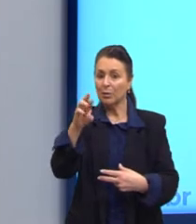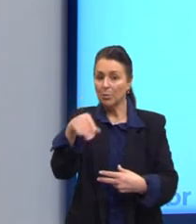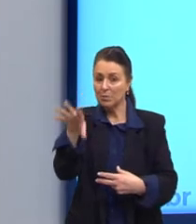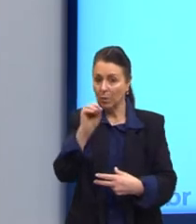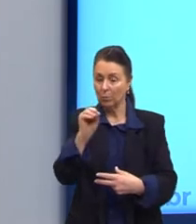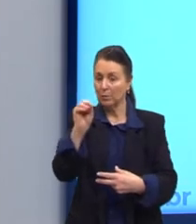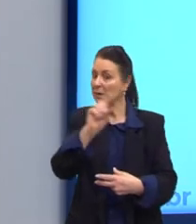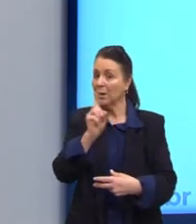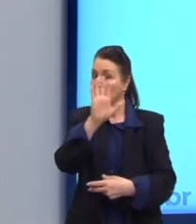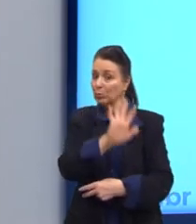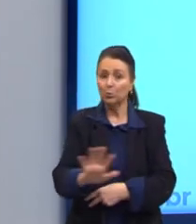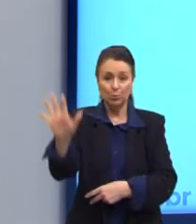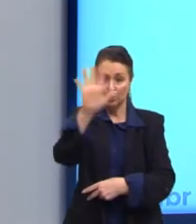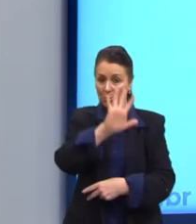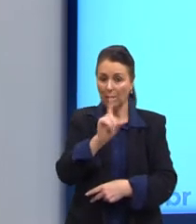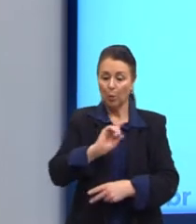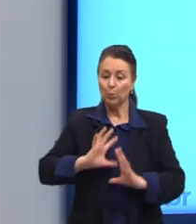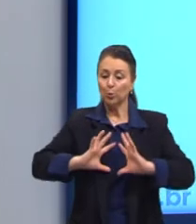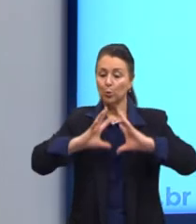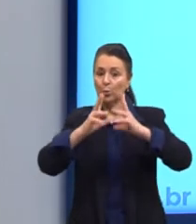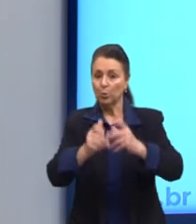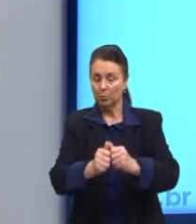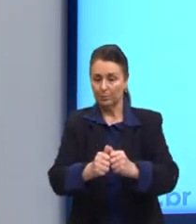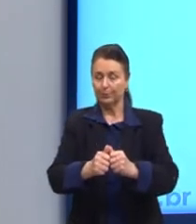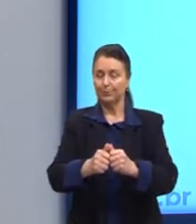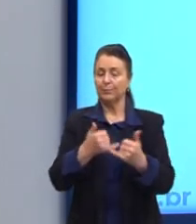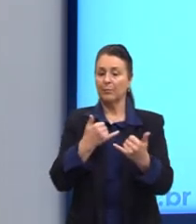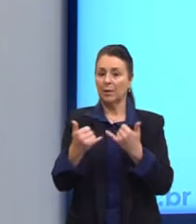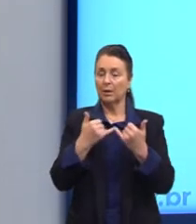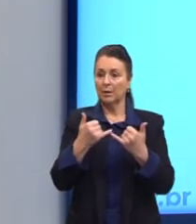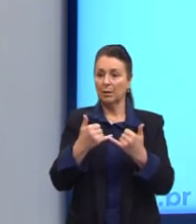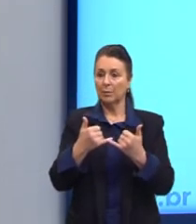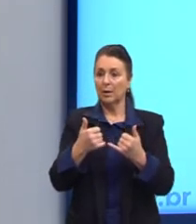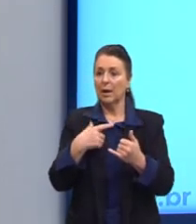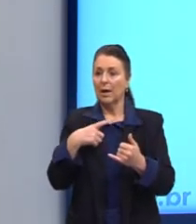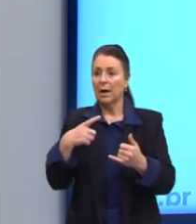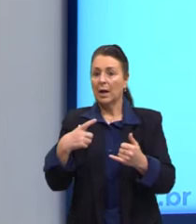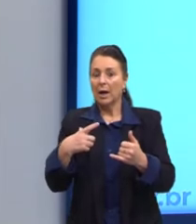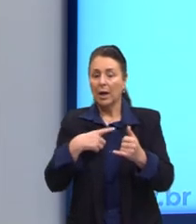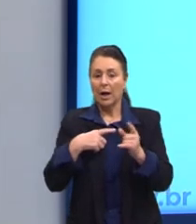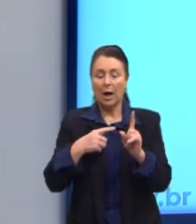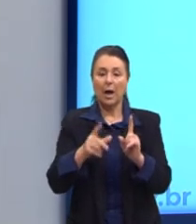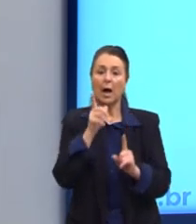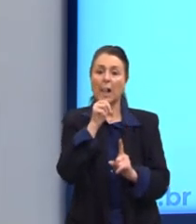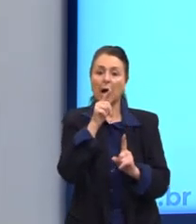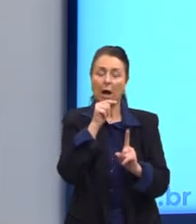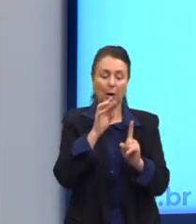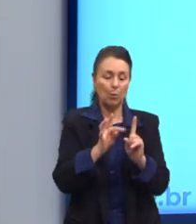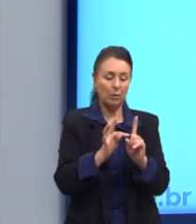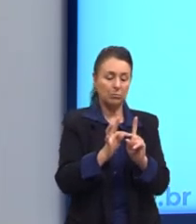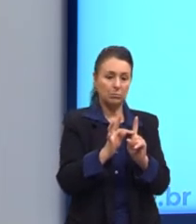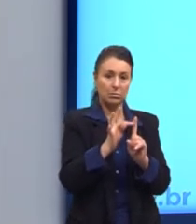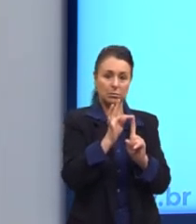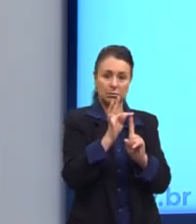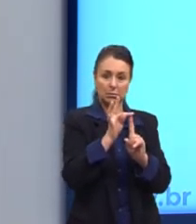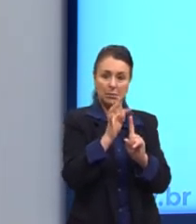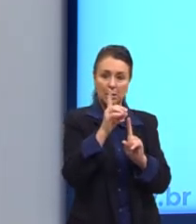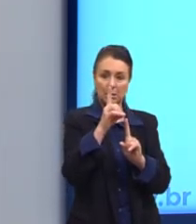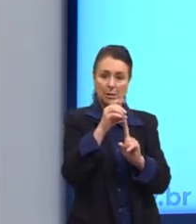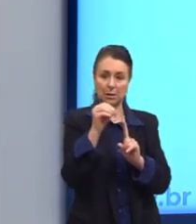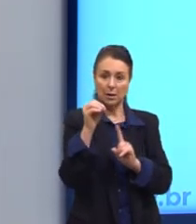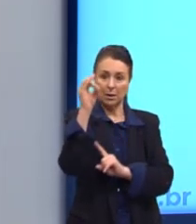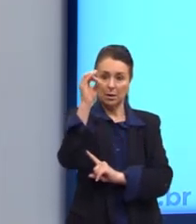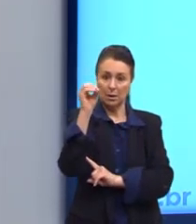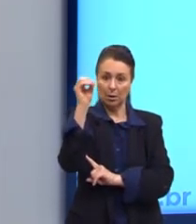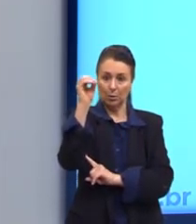partir do todo. Outro exemplo, esta porção de água ferve a 100 graus, e essa outra, essa outra, logo a